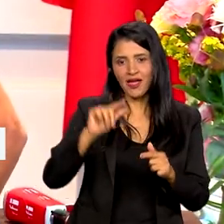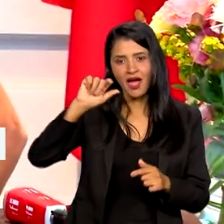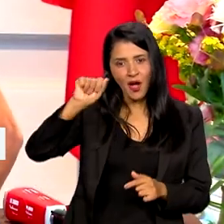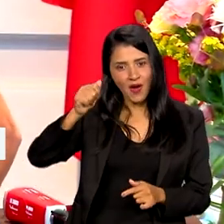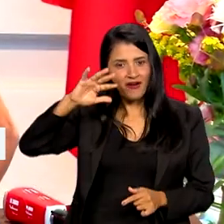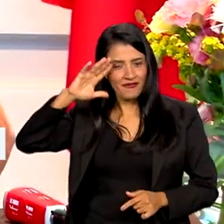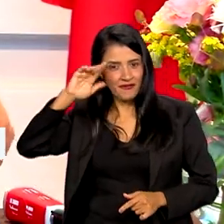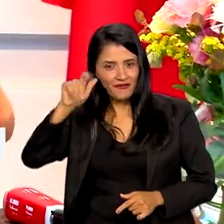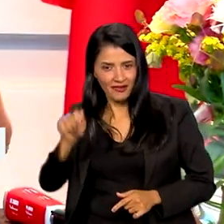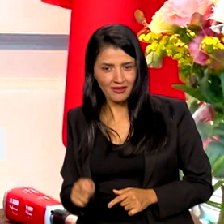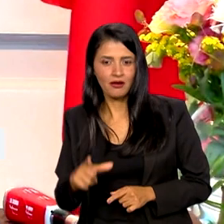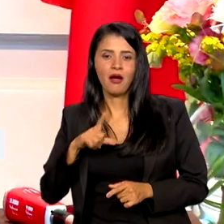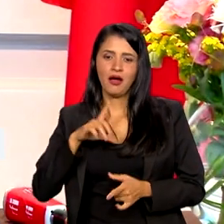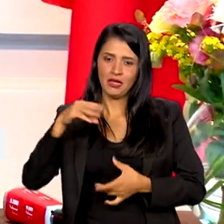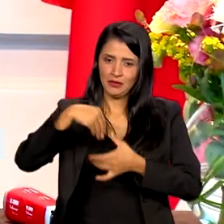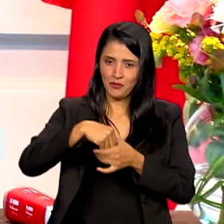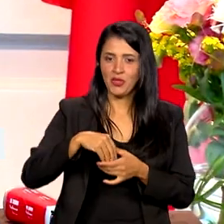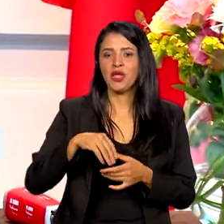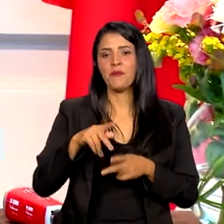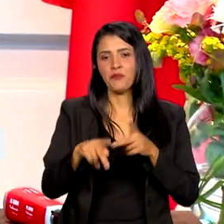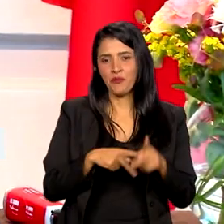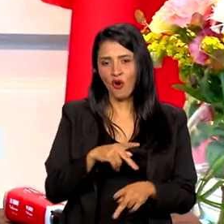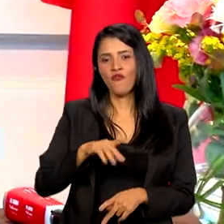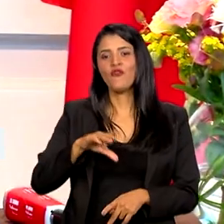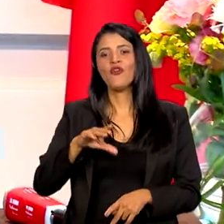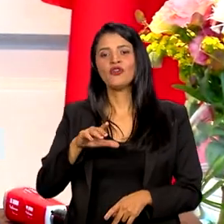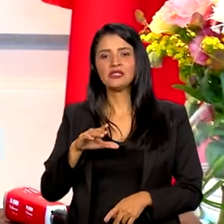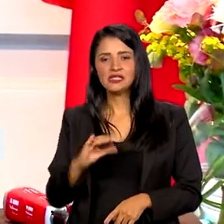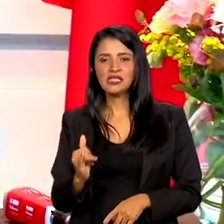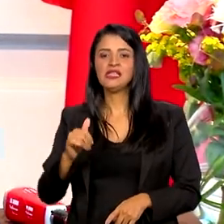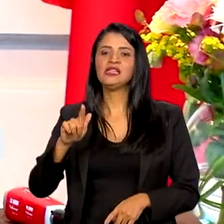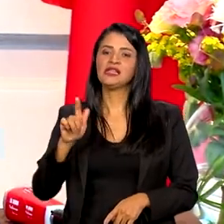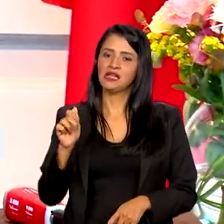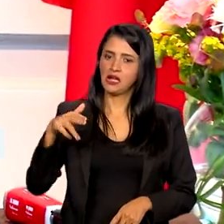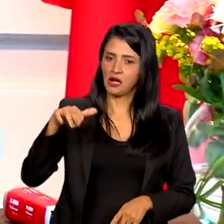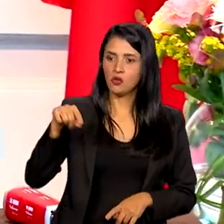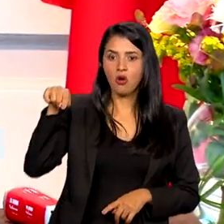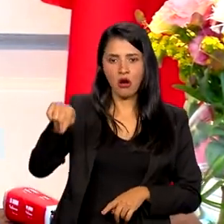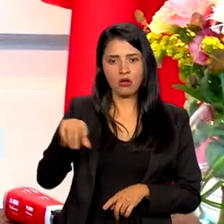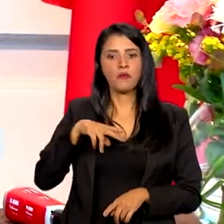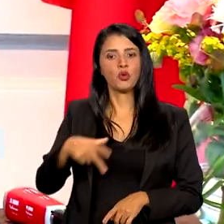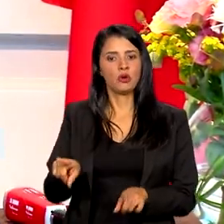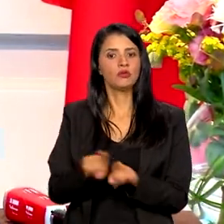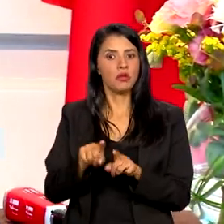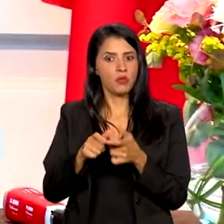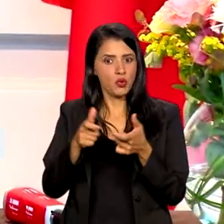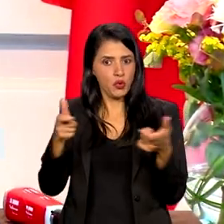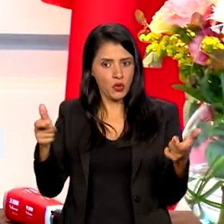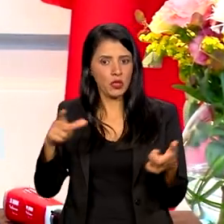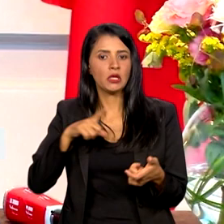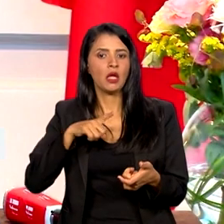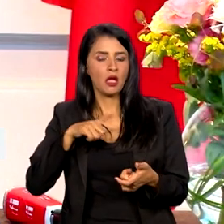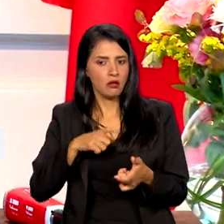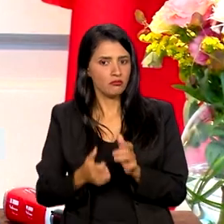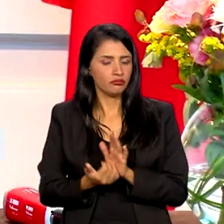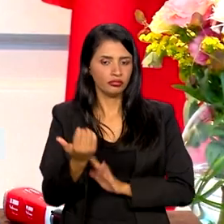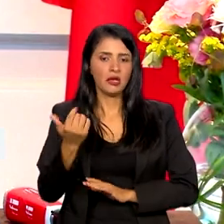engloba povos ciganos. E aqui também tem um grande número e ela também se colocou bem